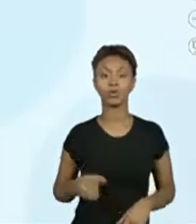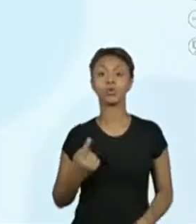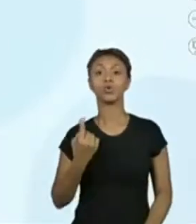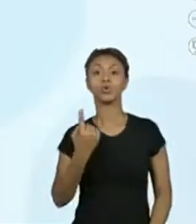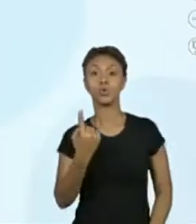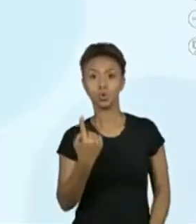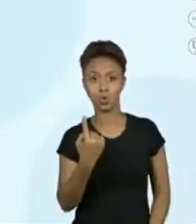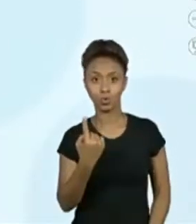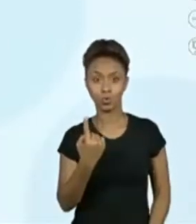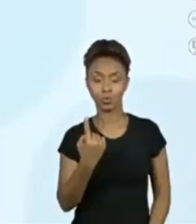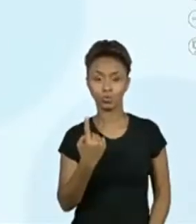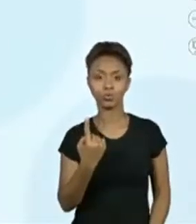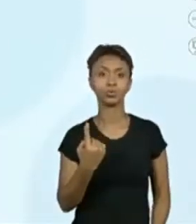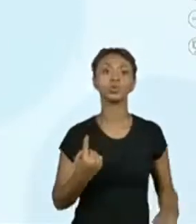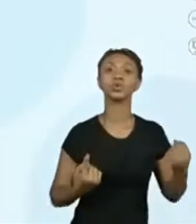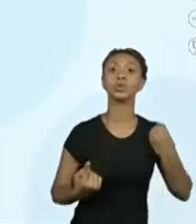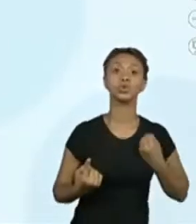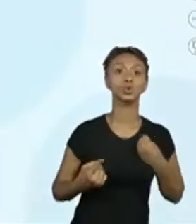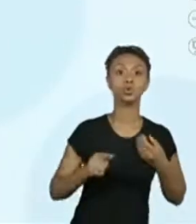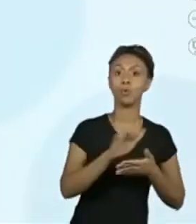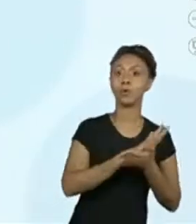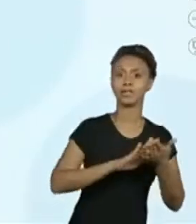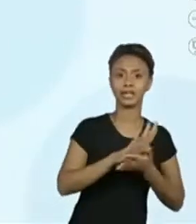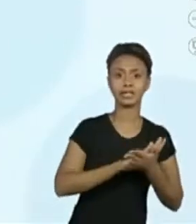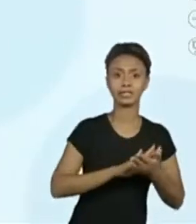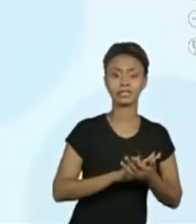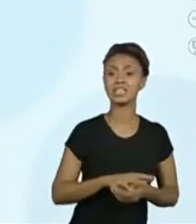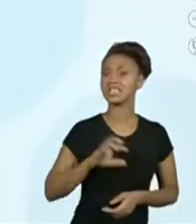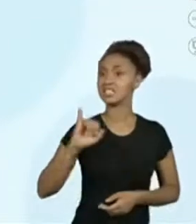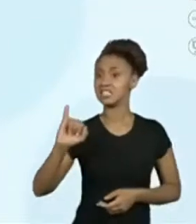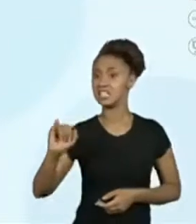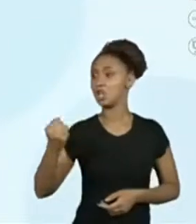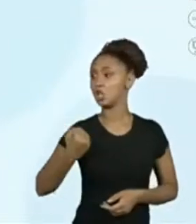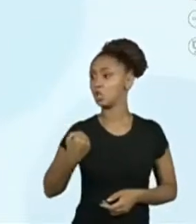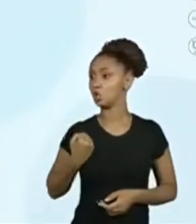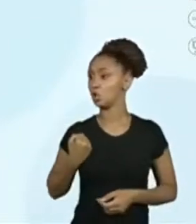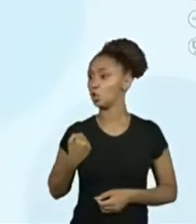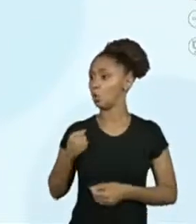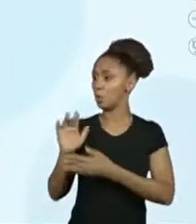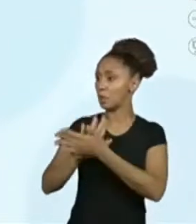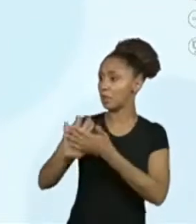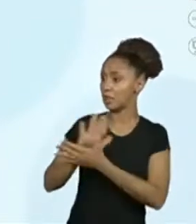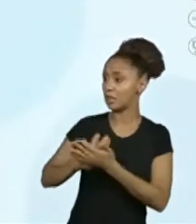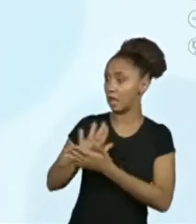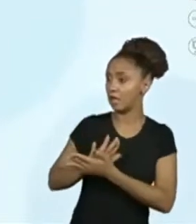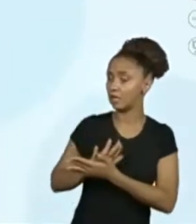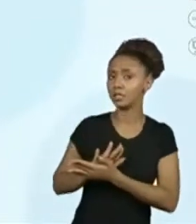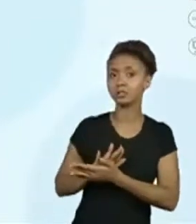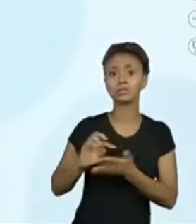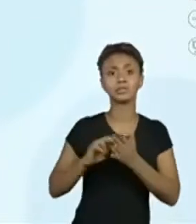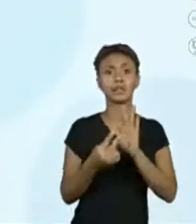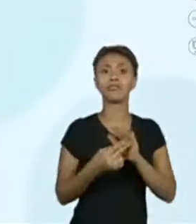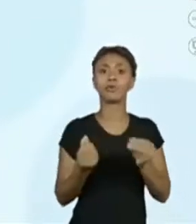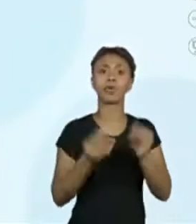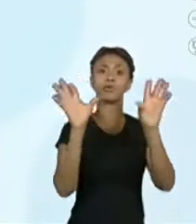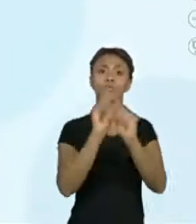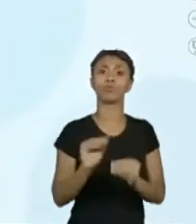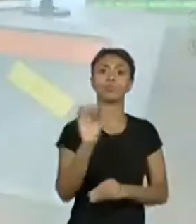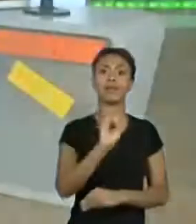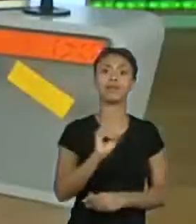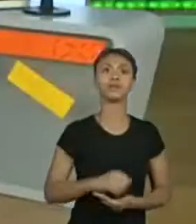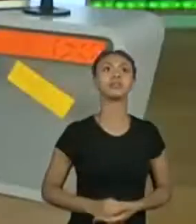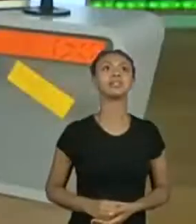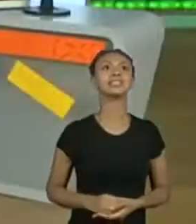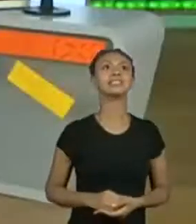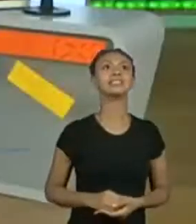sem, número. Quer dizer, um número sem o número é o quê? Vale quanto? Ai, gente, tem um povo aqui